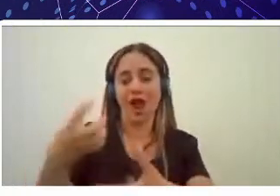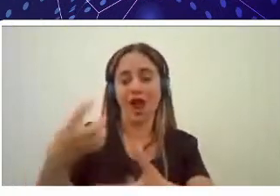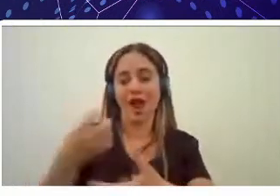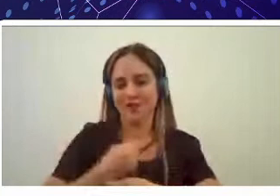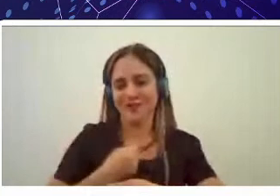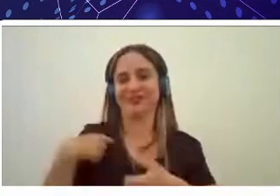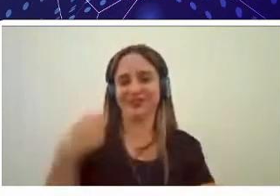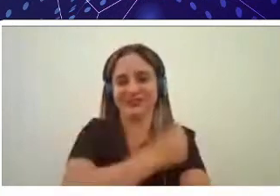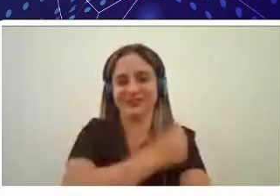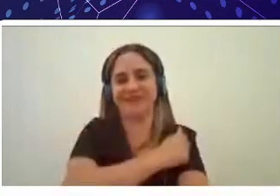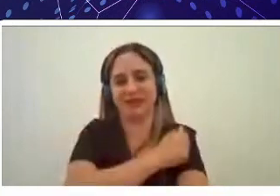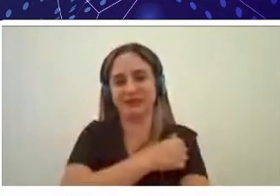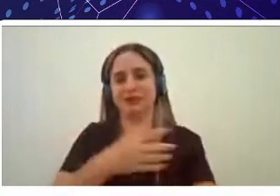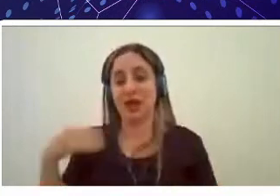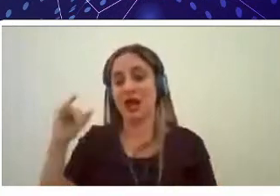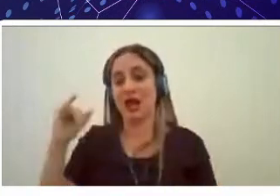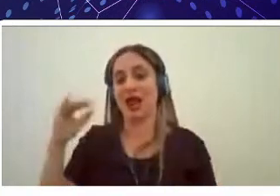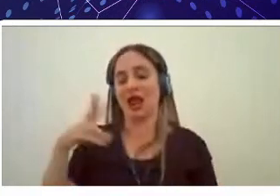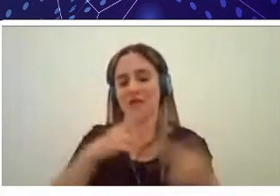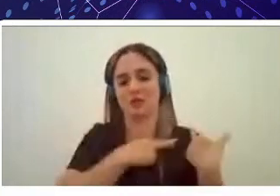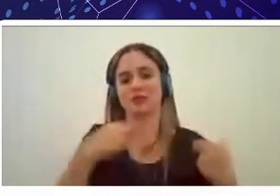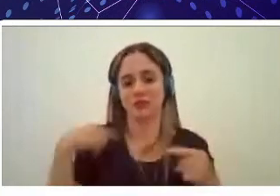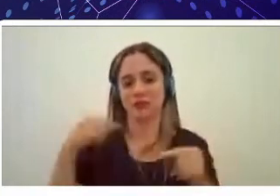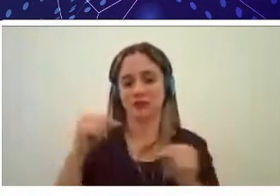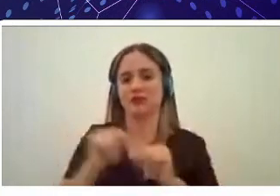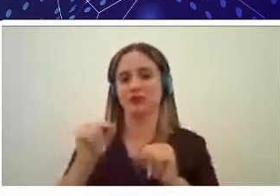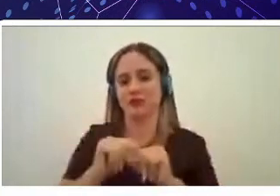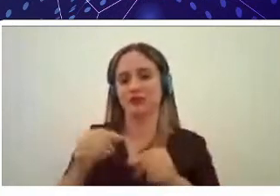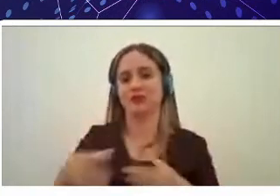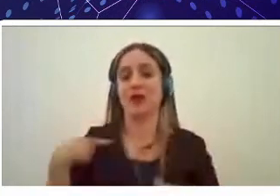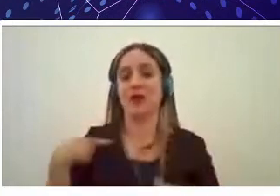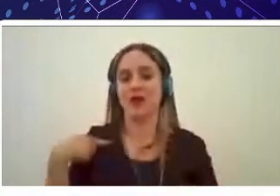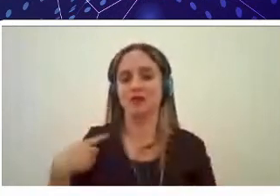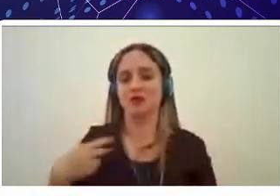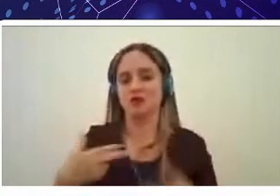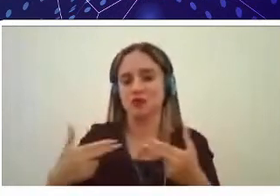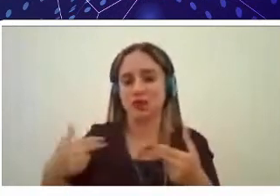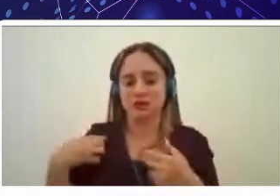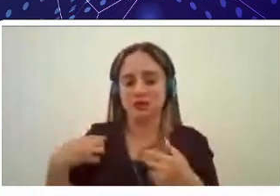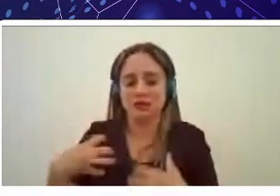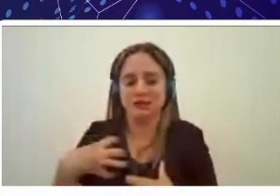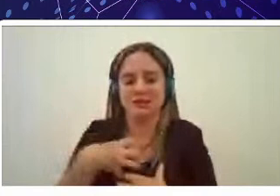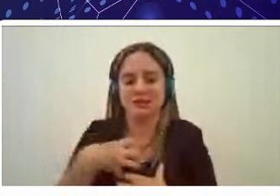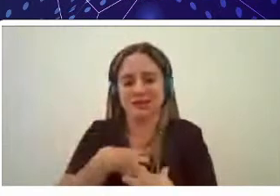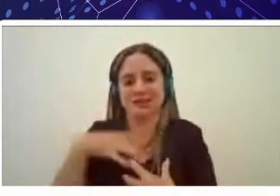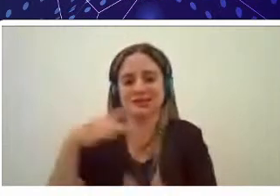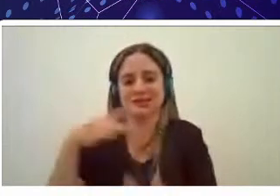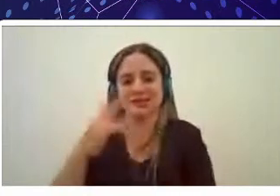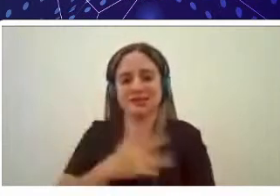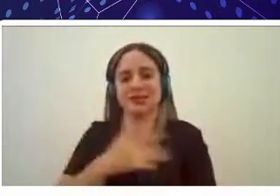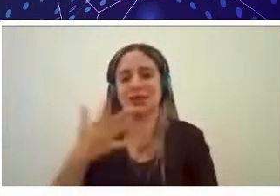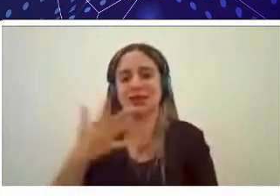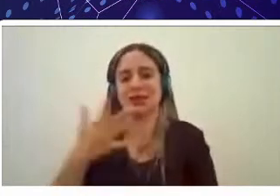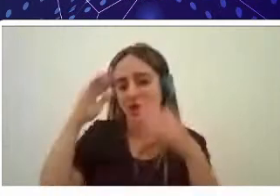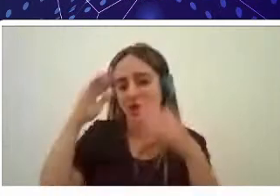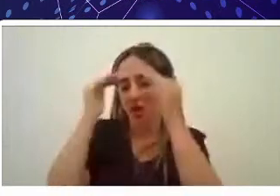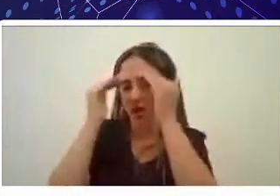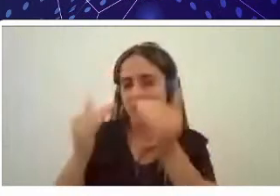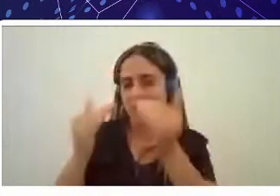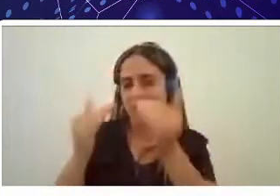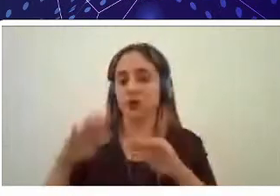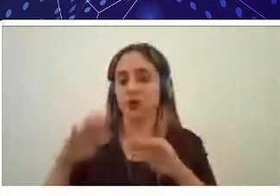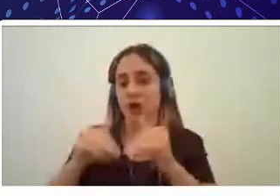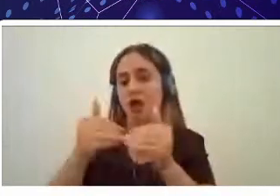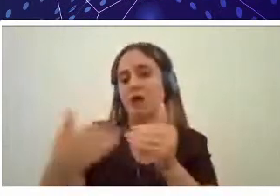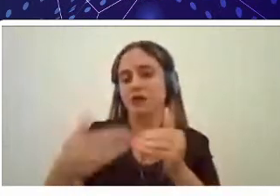assim de uma forma extremamente sensível e respeituosa e a partir disso ele vai nos auxiliando no desenvolvimento